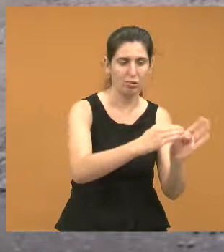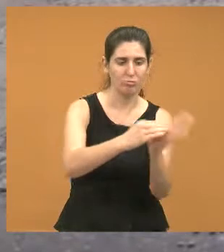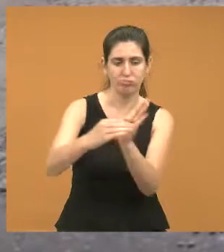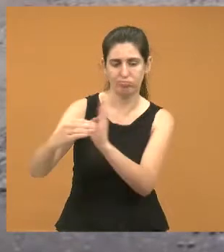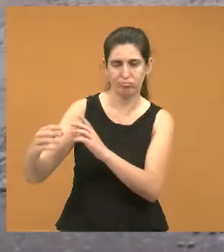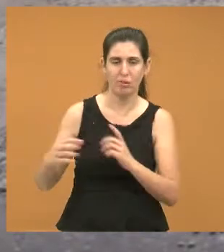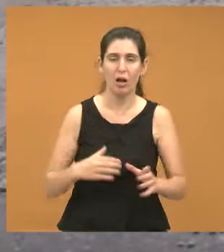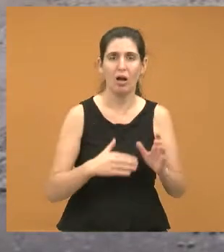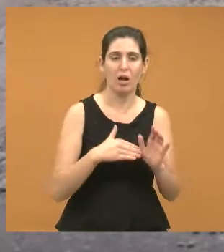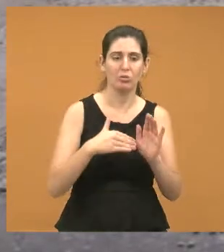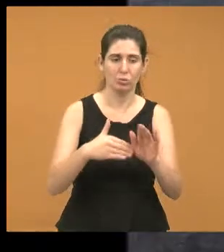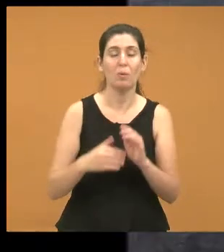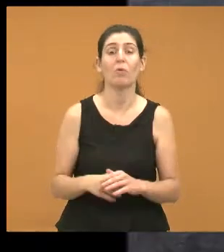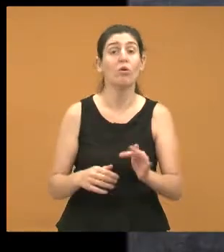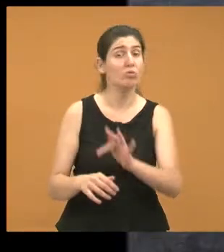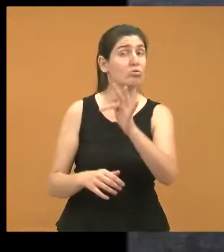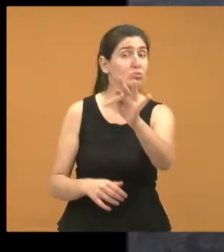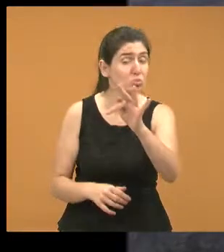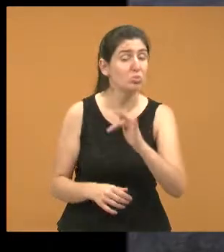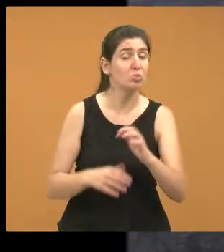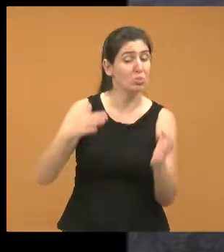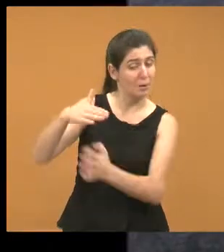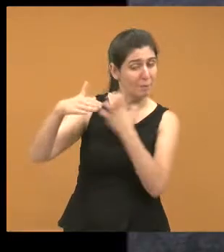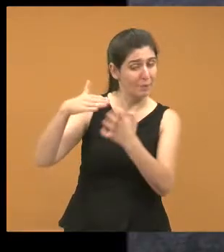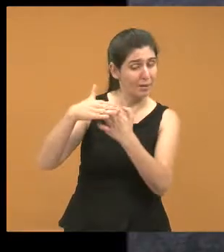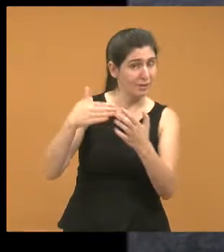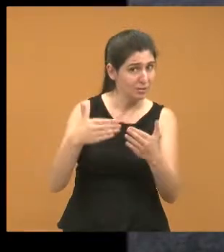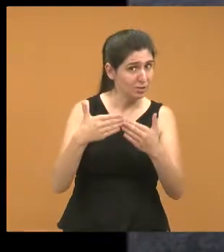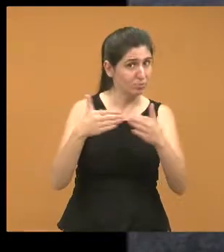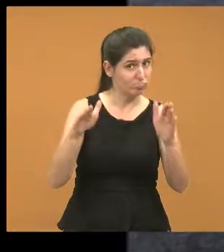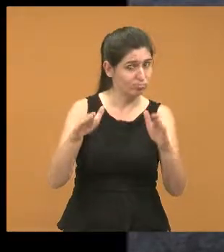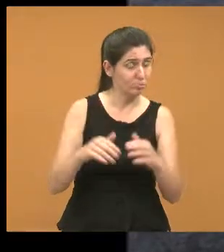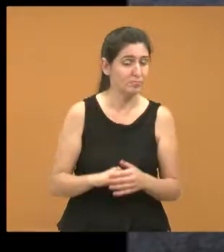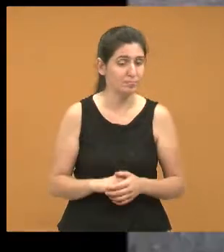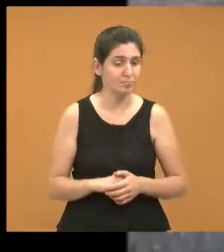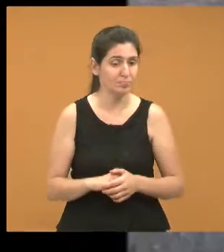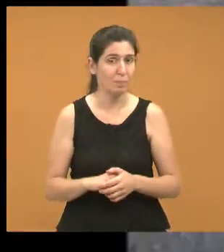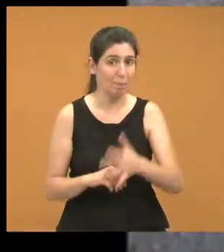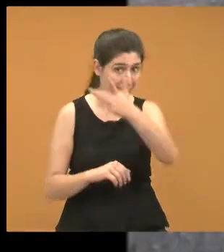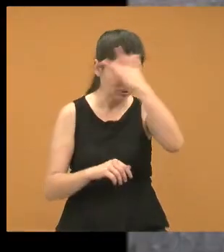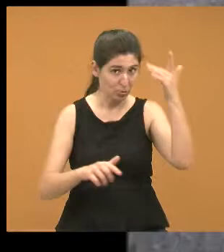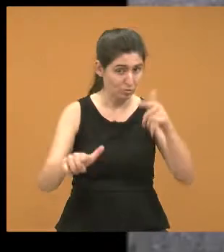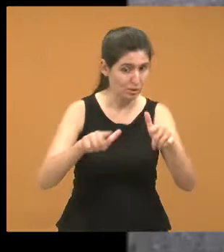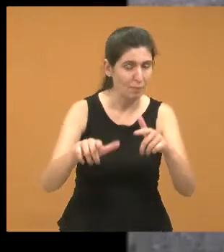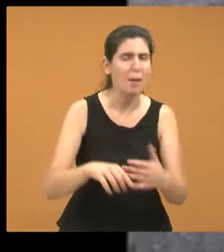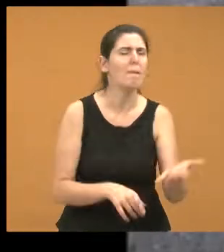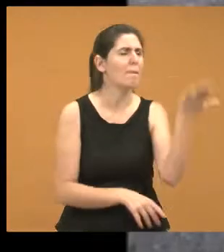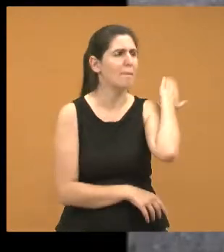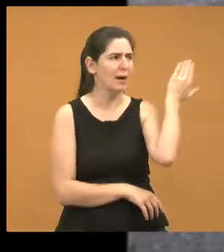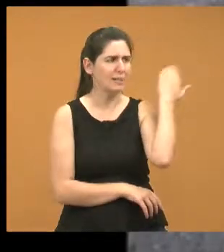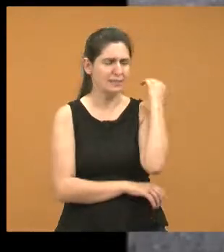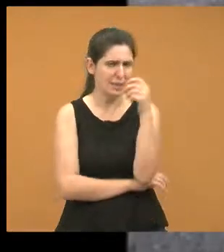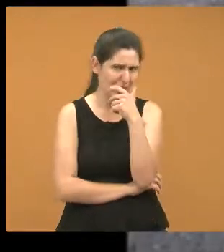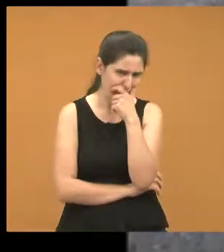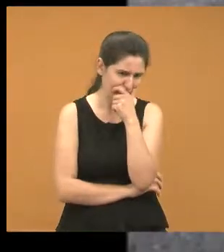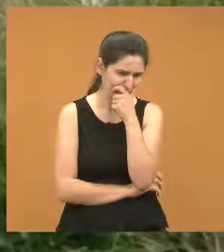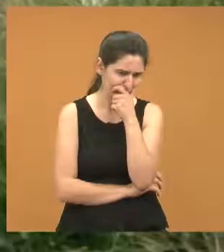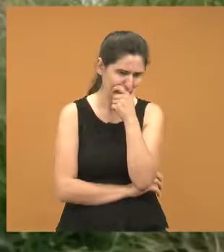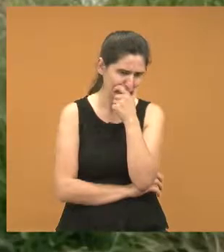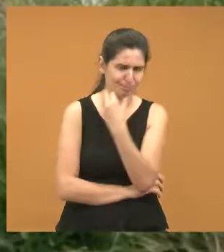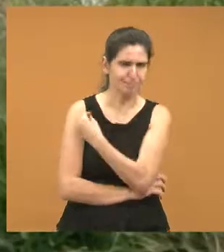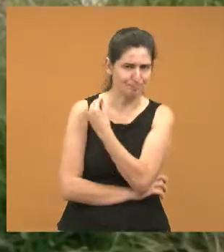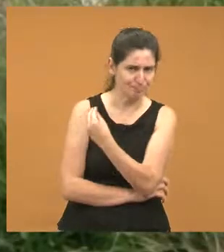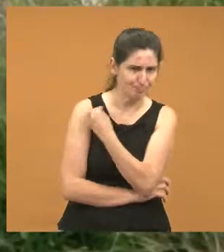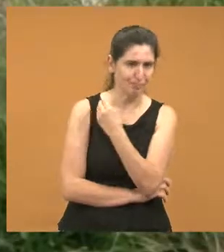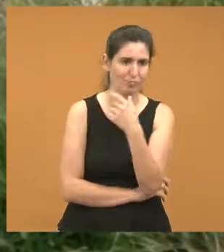Tem muitos investimentos para ir para lá, graças a Deus, e eu me lembro que lá atrás, quando eu fui morar no Paraíso, um pouquinho antes, a turma dava ali, vereador